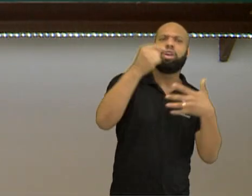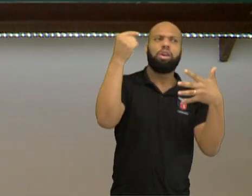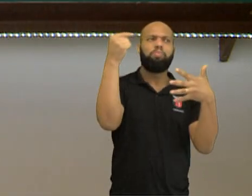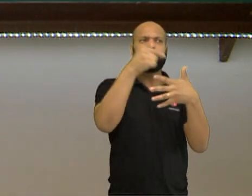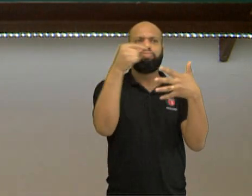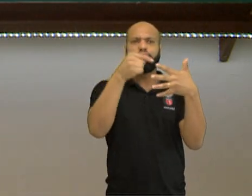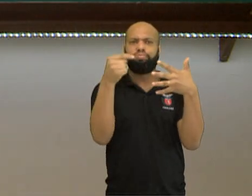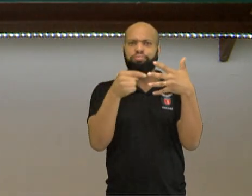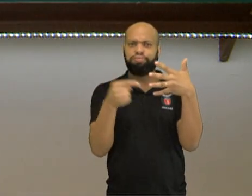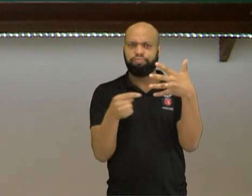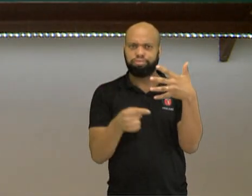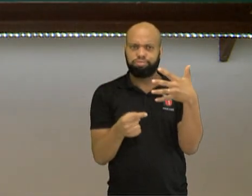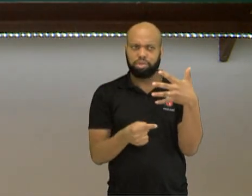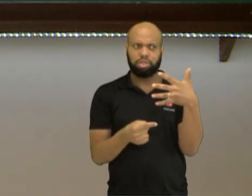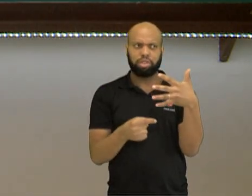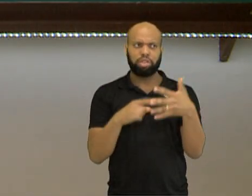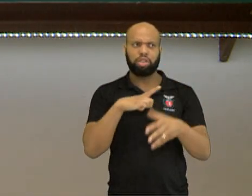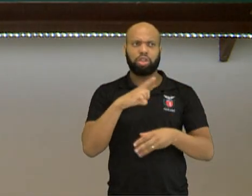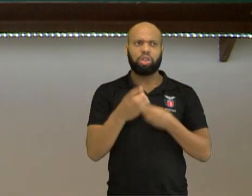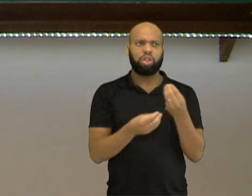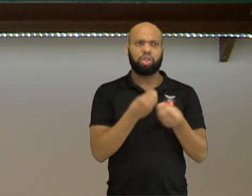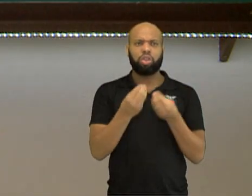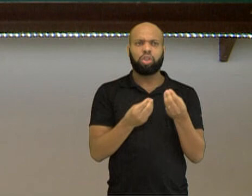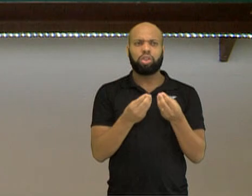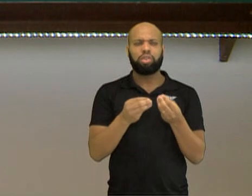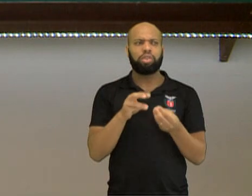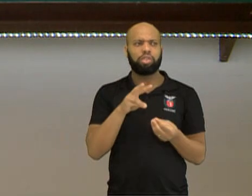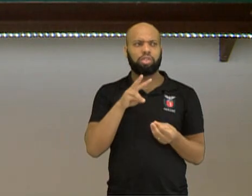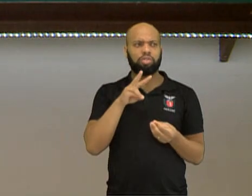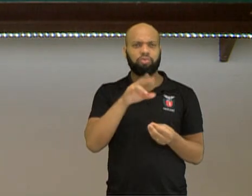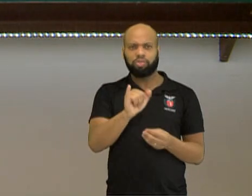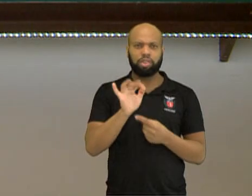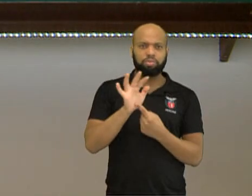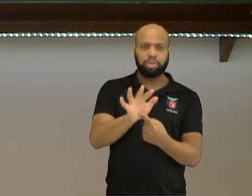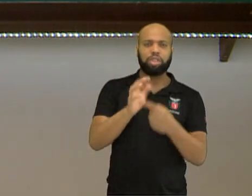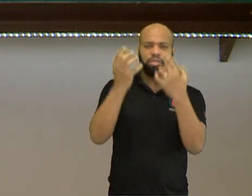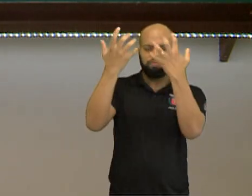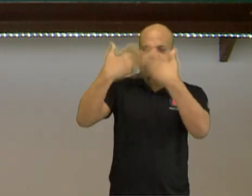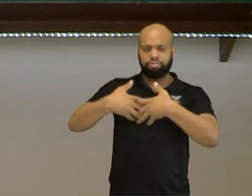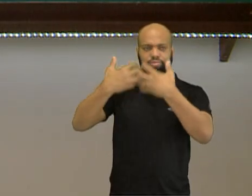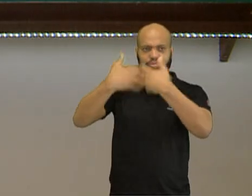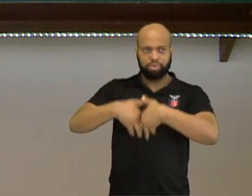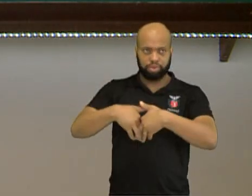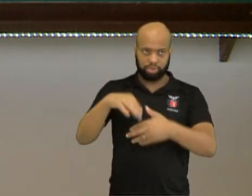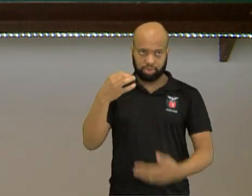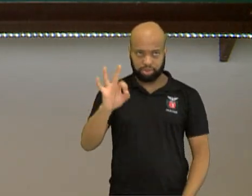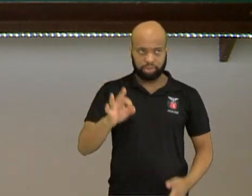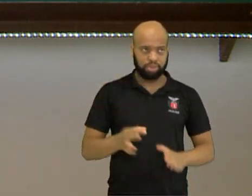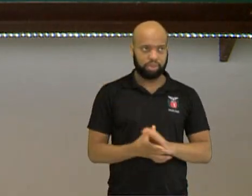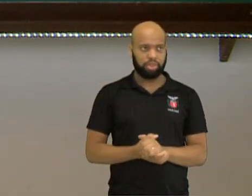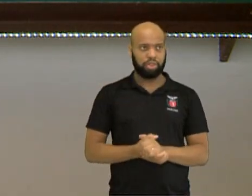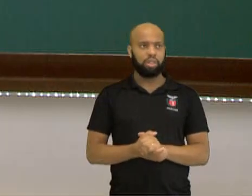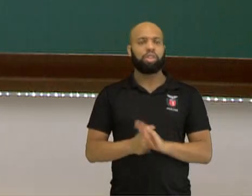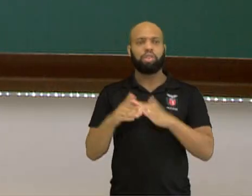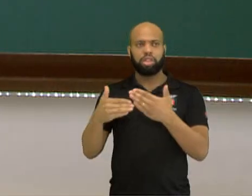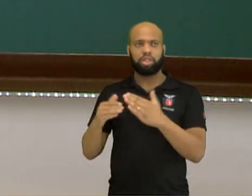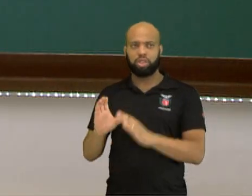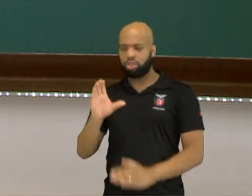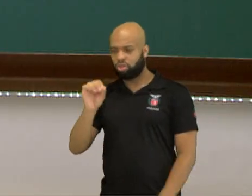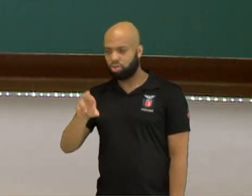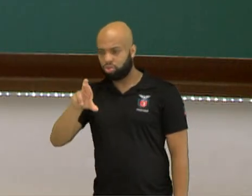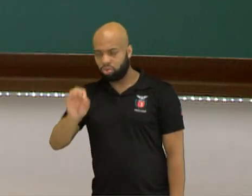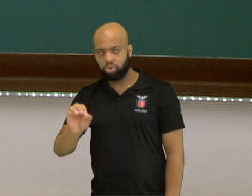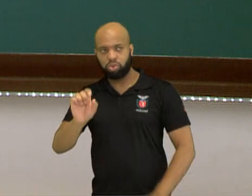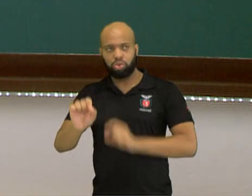como que eu posso dizer assim? As reflexões, né? Então, o coro